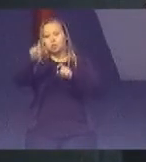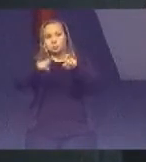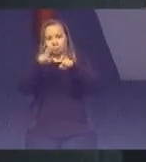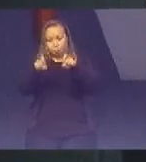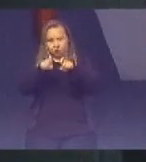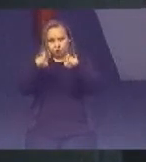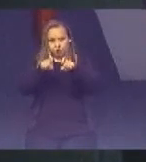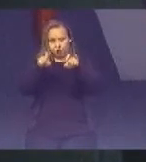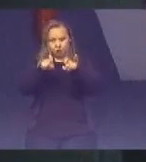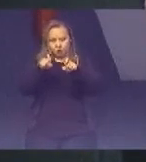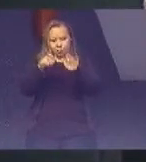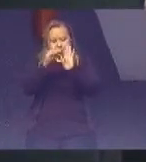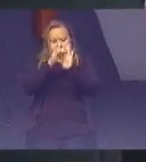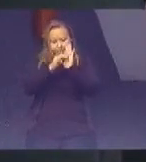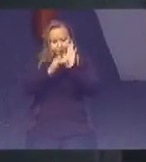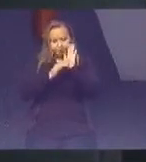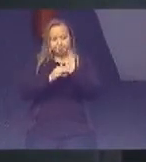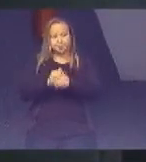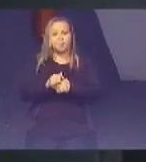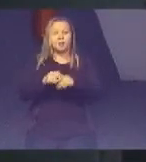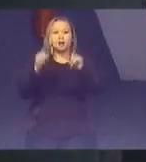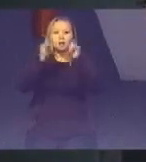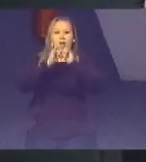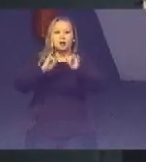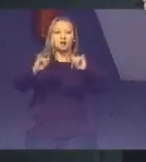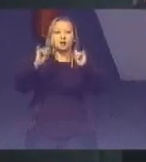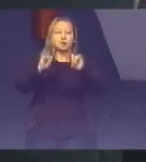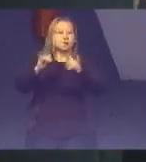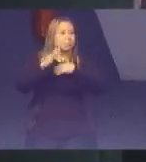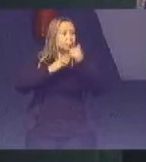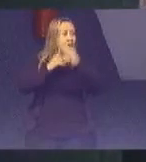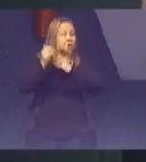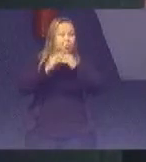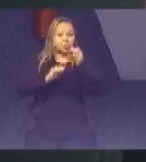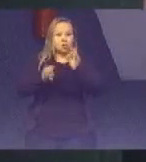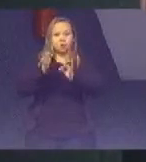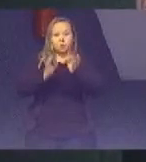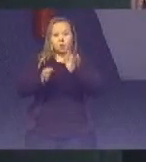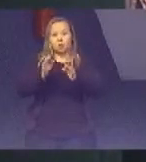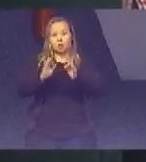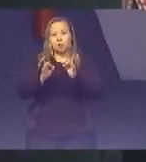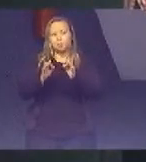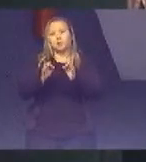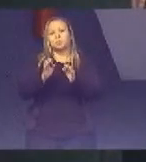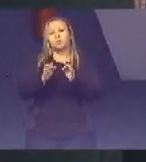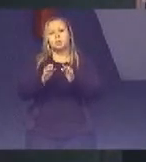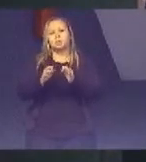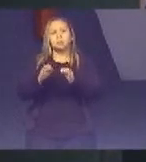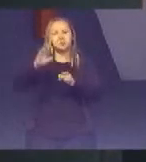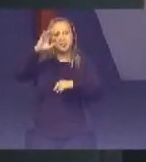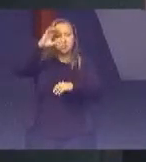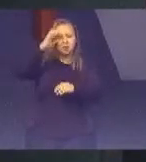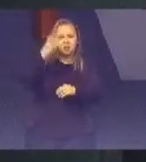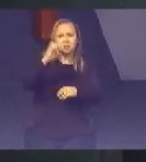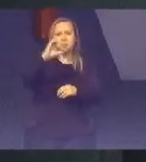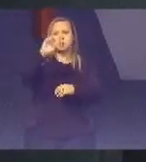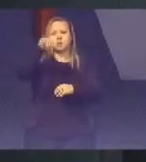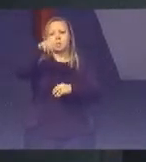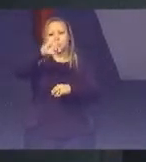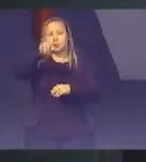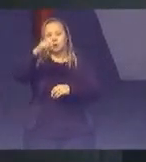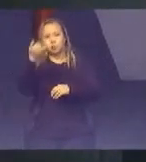Atos normativos Dos tribunais Todas as resoluções Do CNJ Da